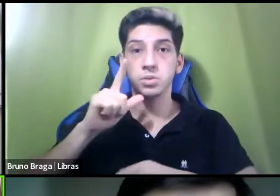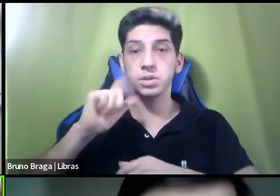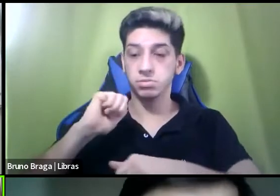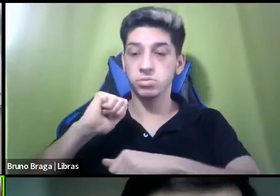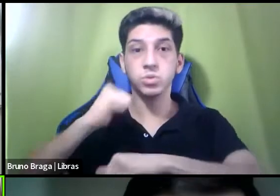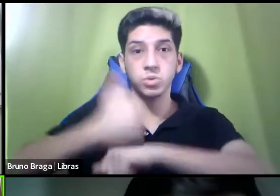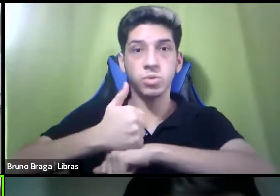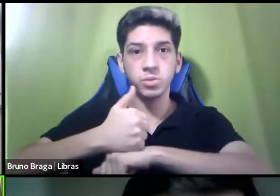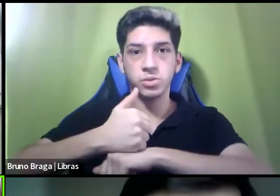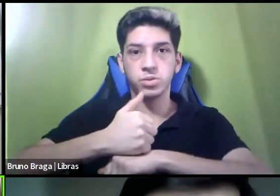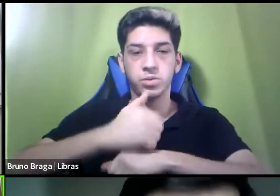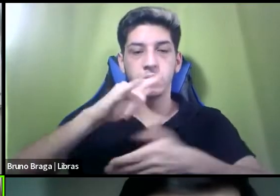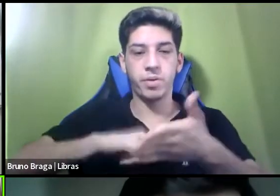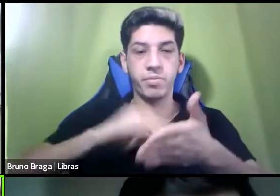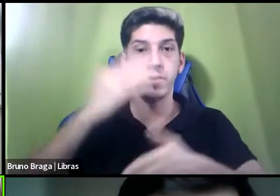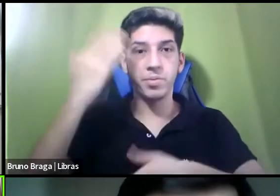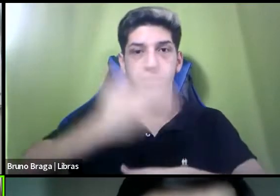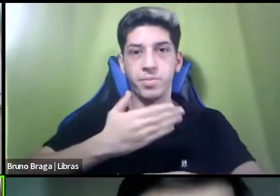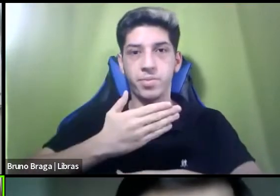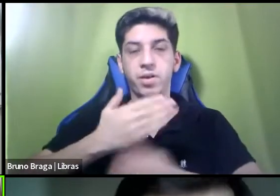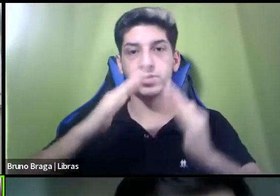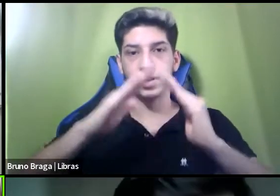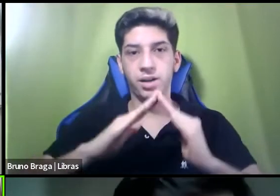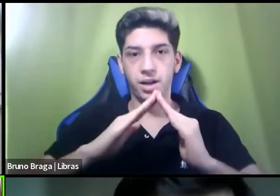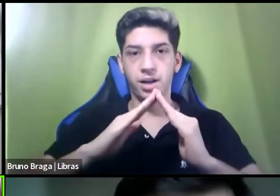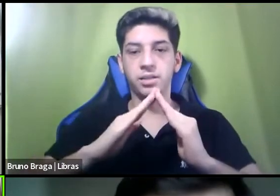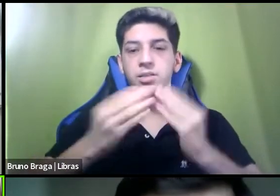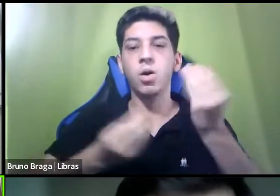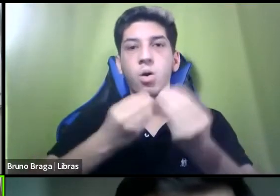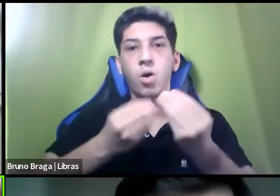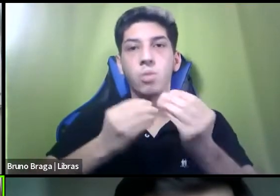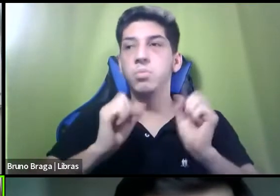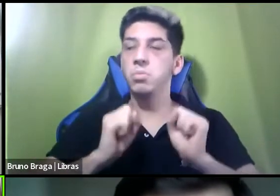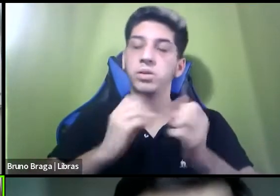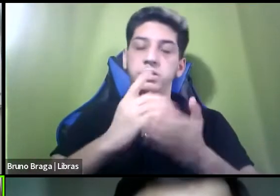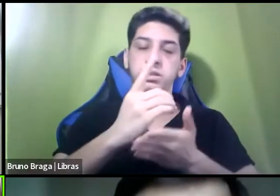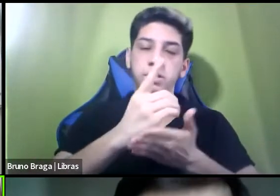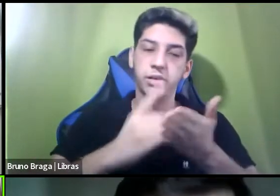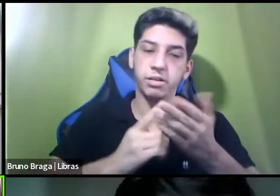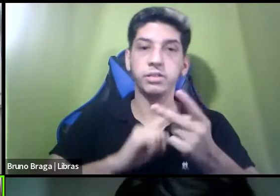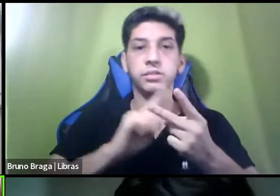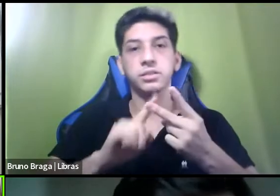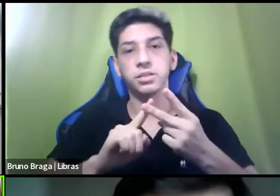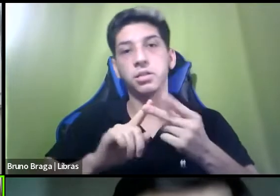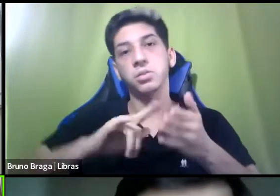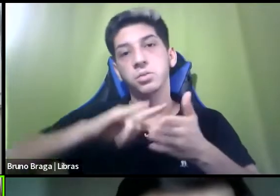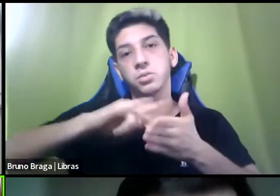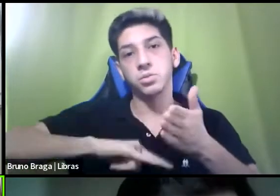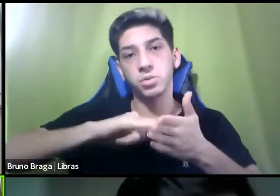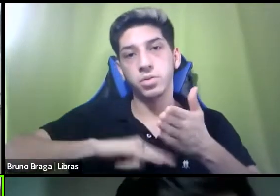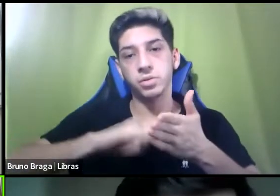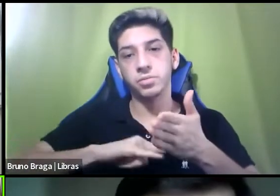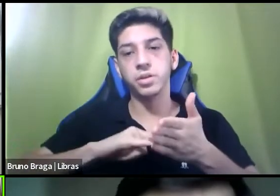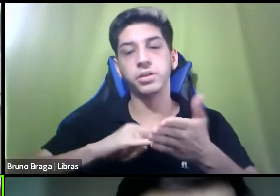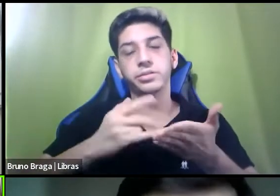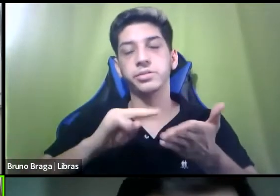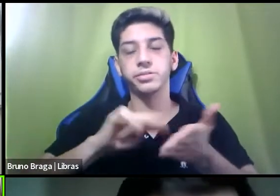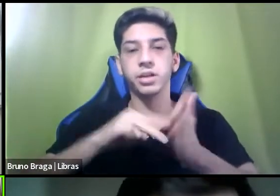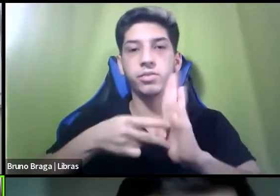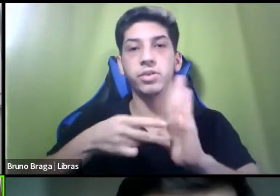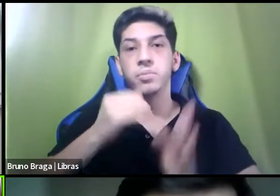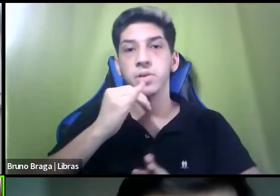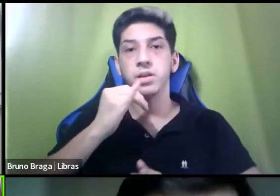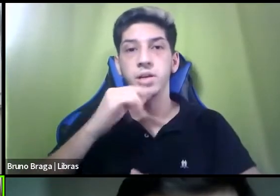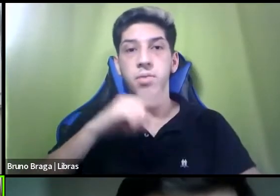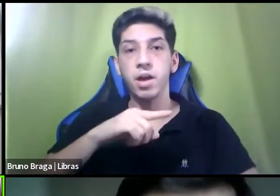esse comprovante de residência por declarações, por atestados no sentido de que é a